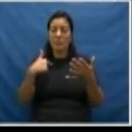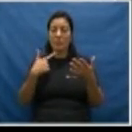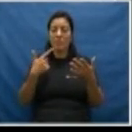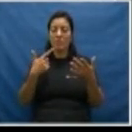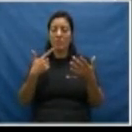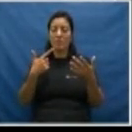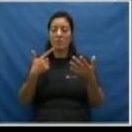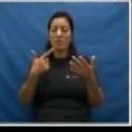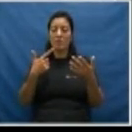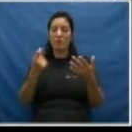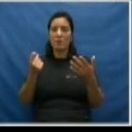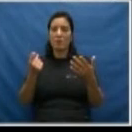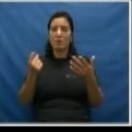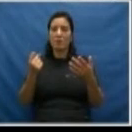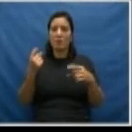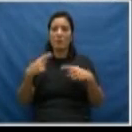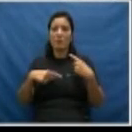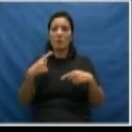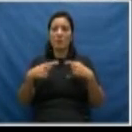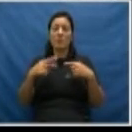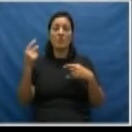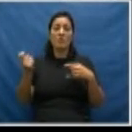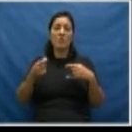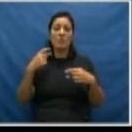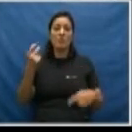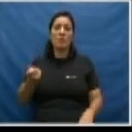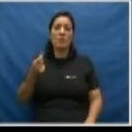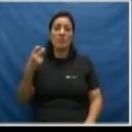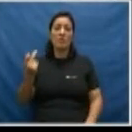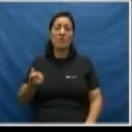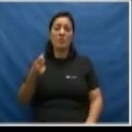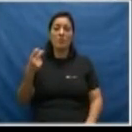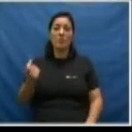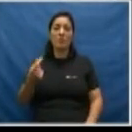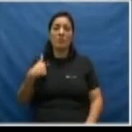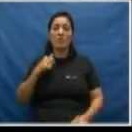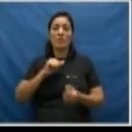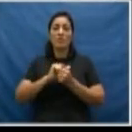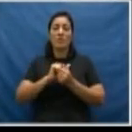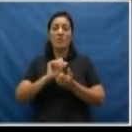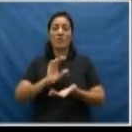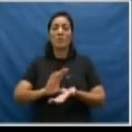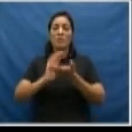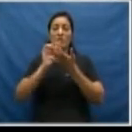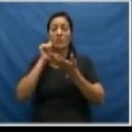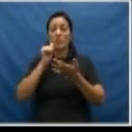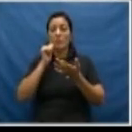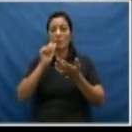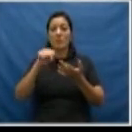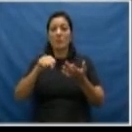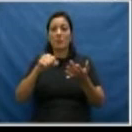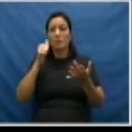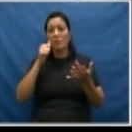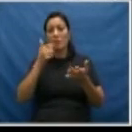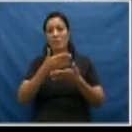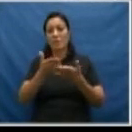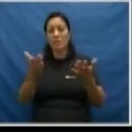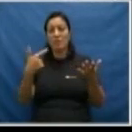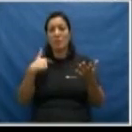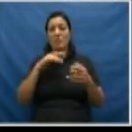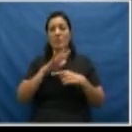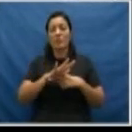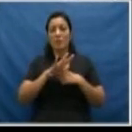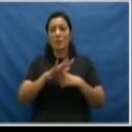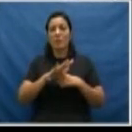discussão já vem de muitos anos. Nós, junto com o Conselho da Mulher, o Sim Mulher, que é a entidade que